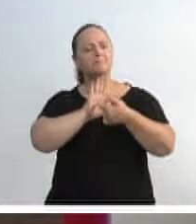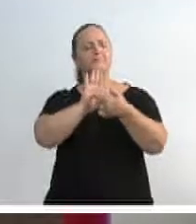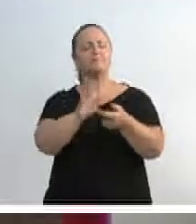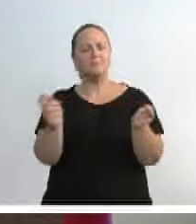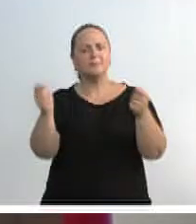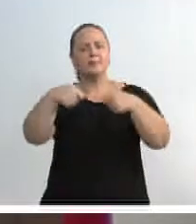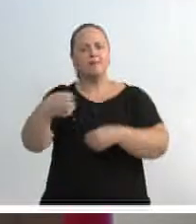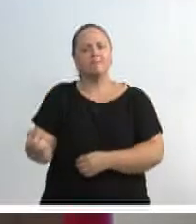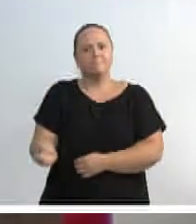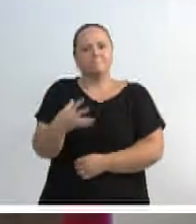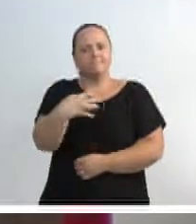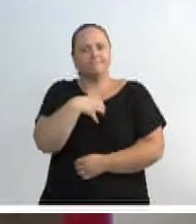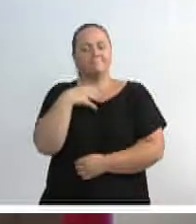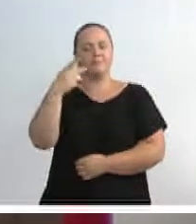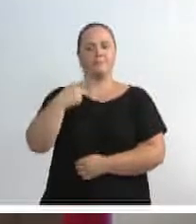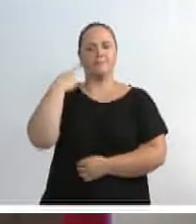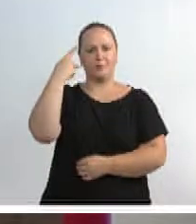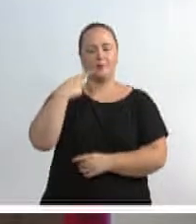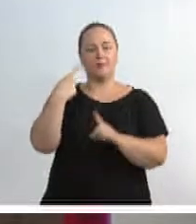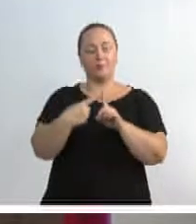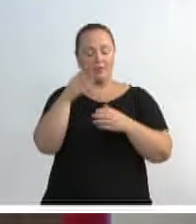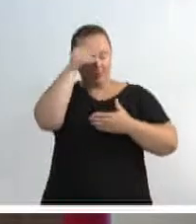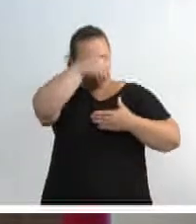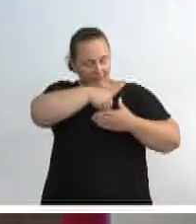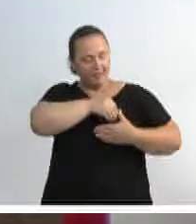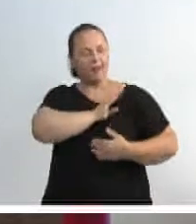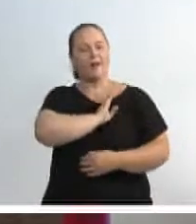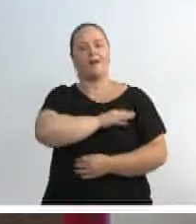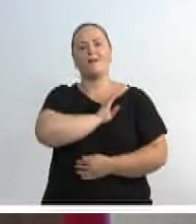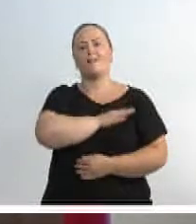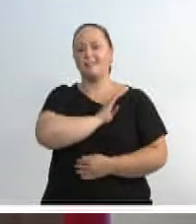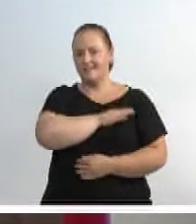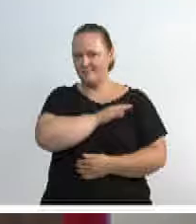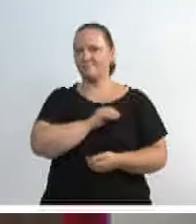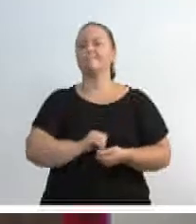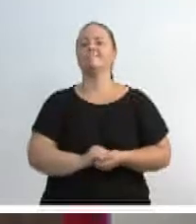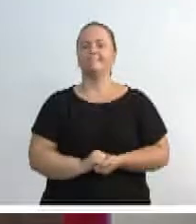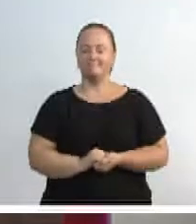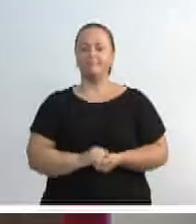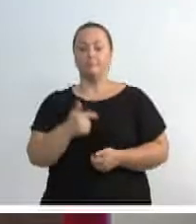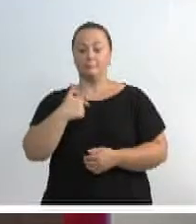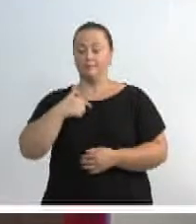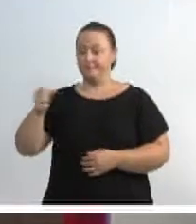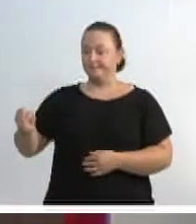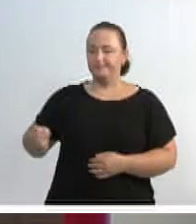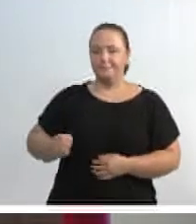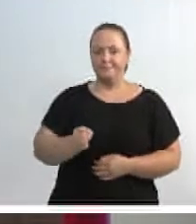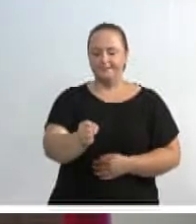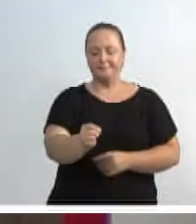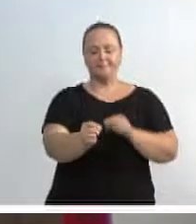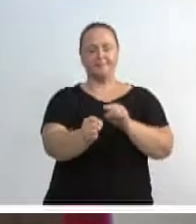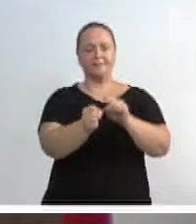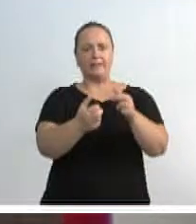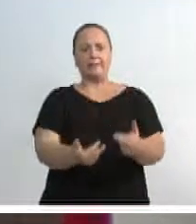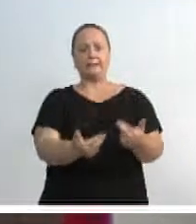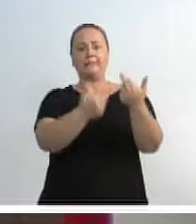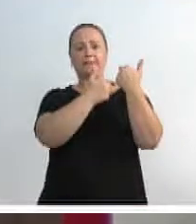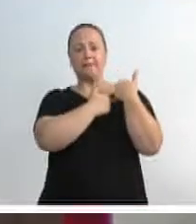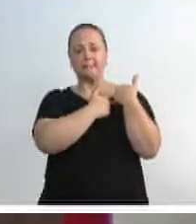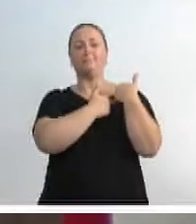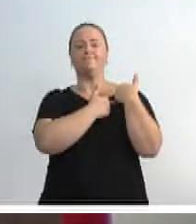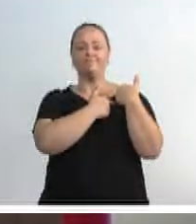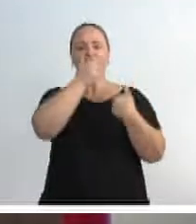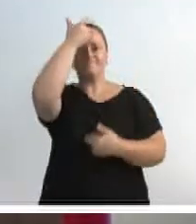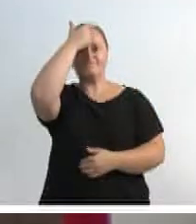política, ela é possível, porque ela está no coração das pessoas. Eu venho para essa casa com a difícil responsabilidade de ser uma